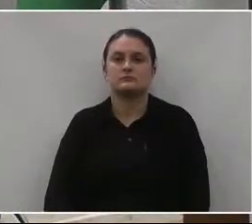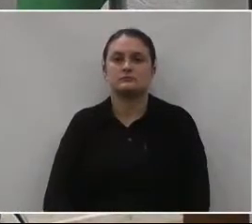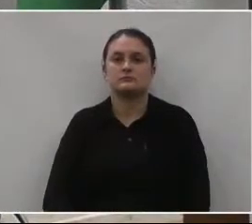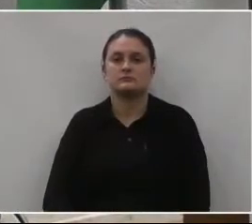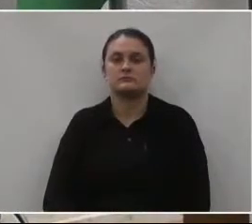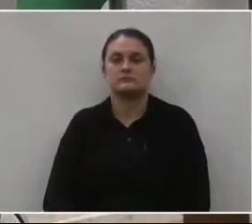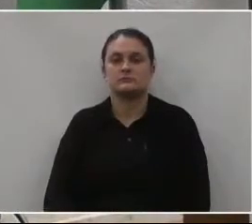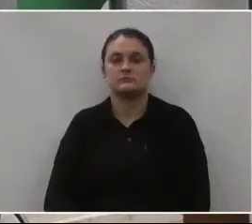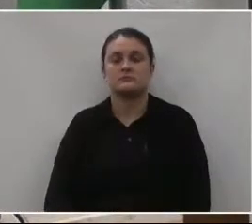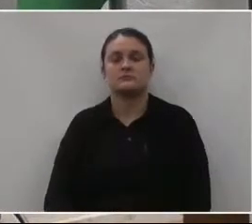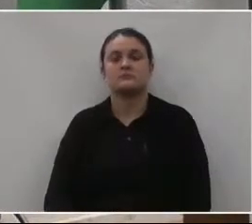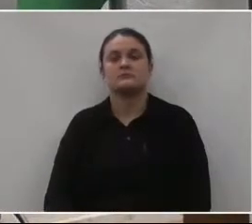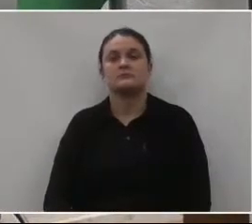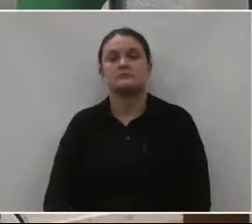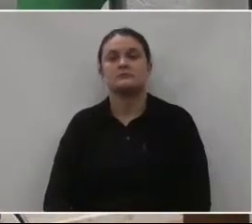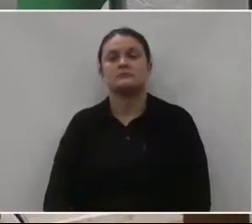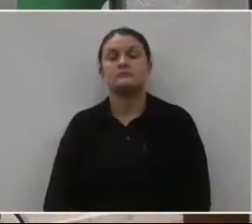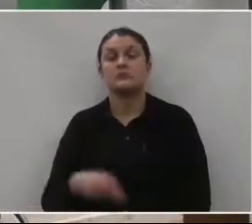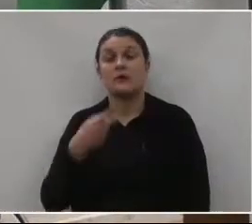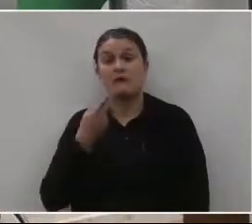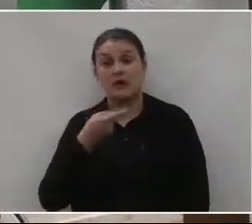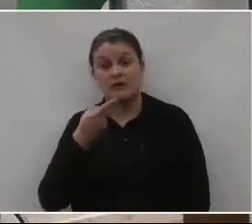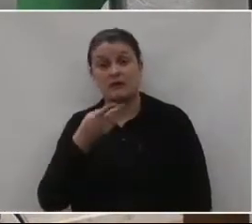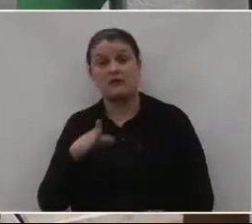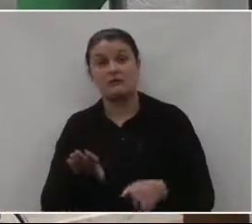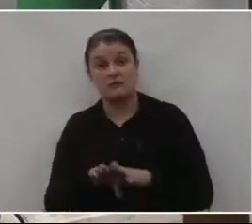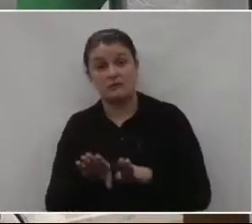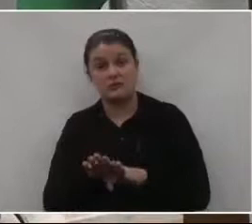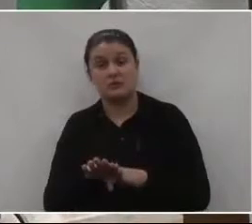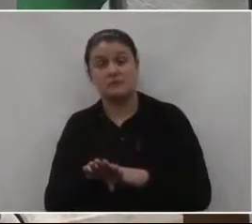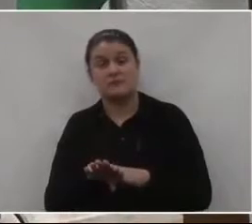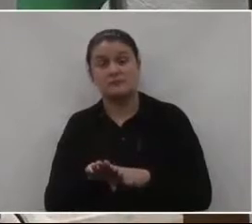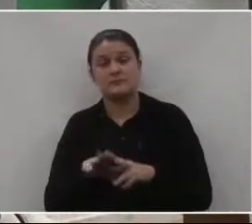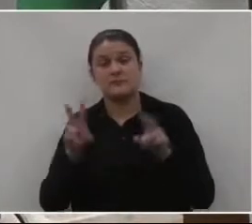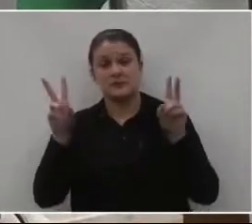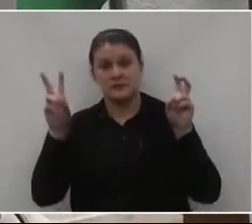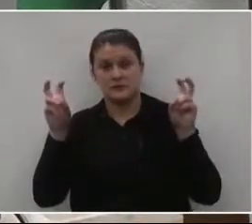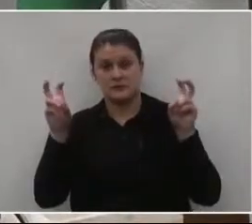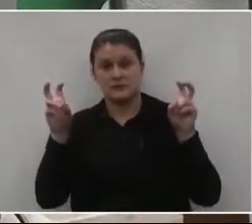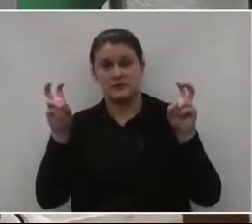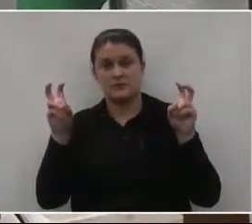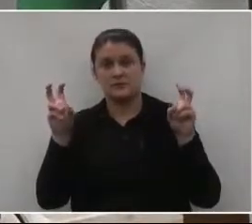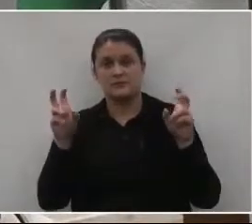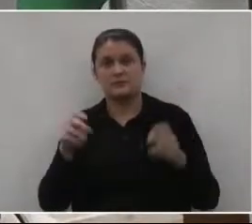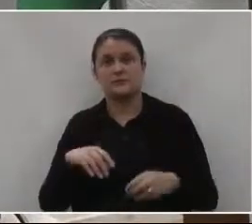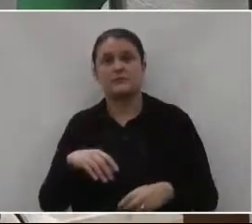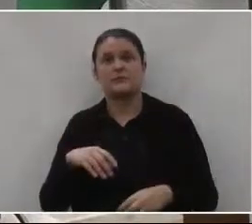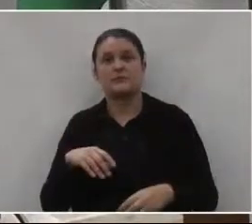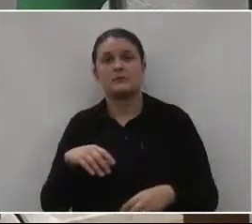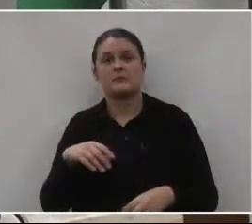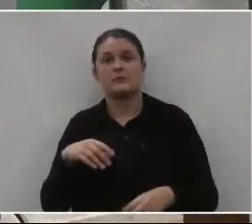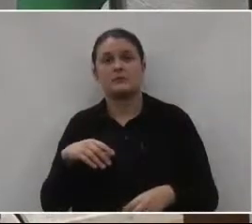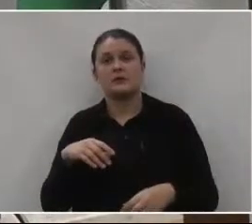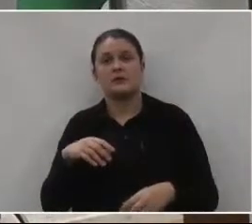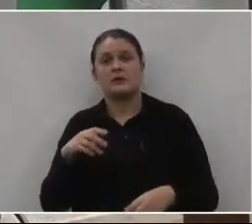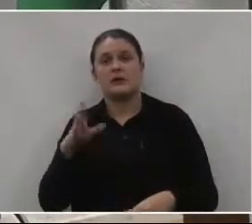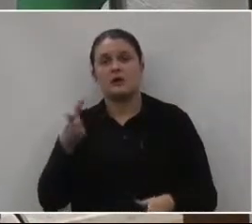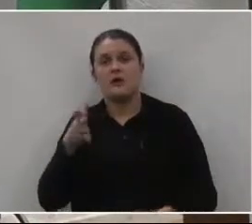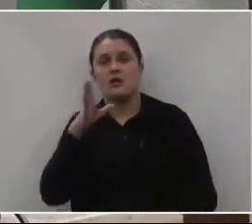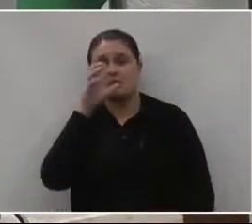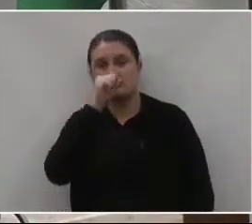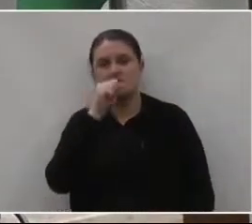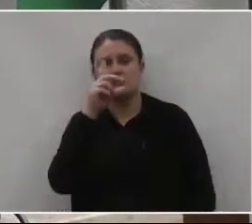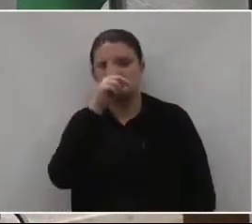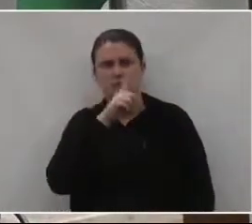também gostaria de falar a respeito que nós recebemos no final de semana,